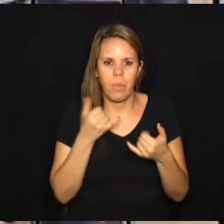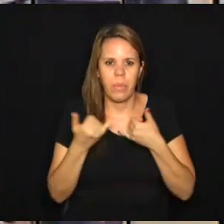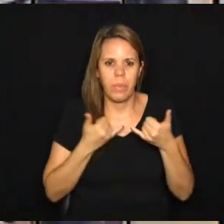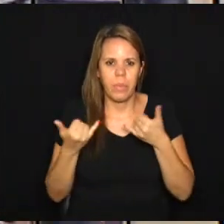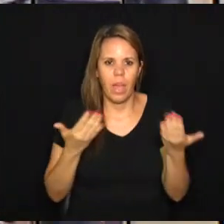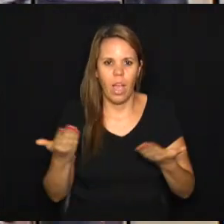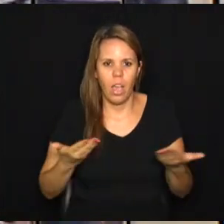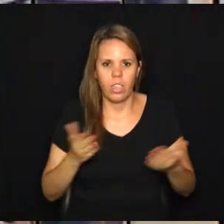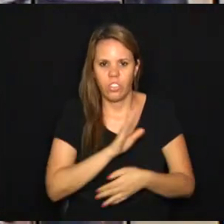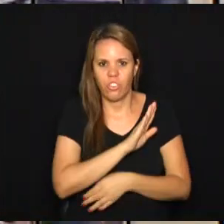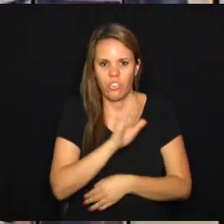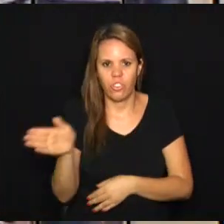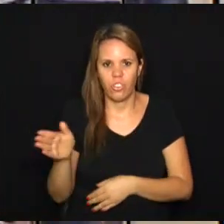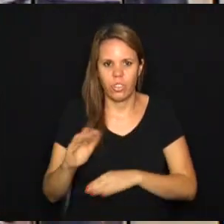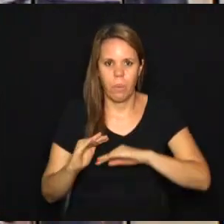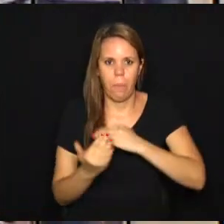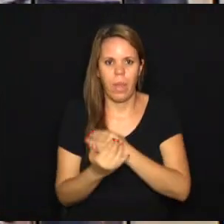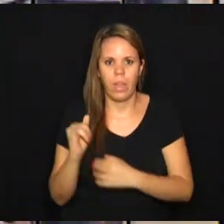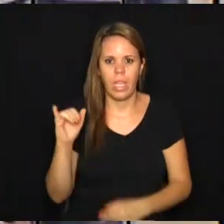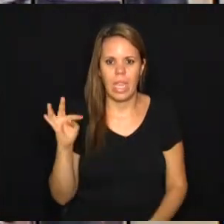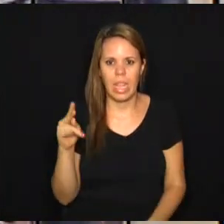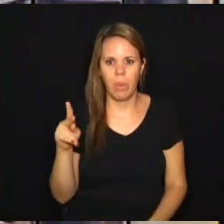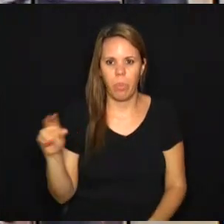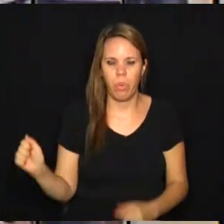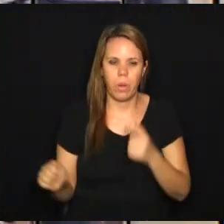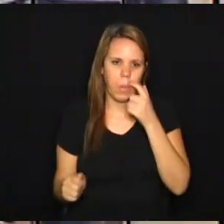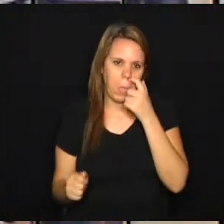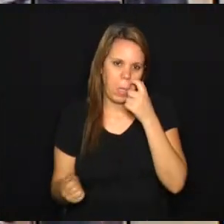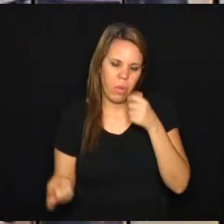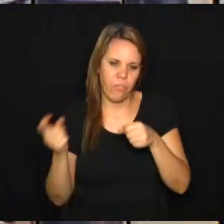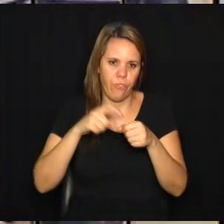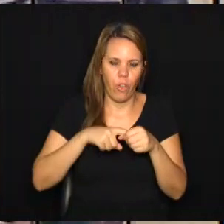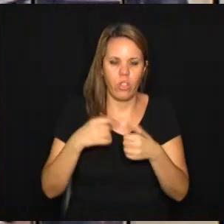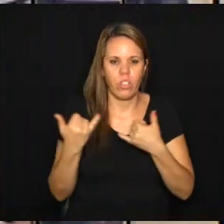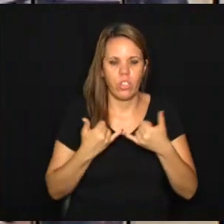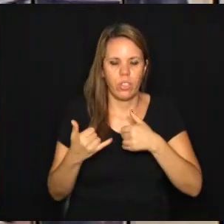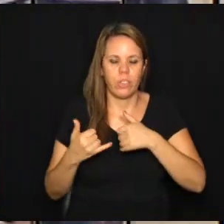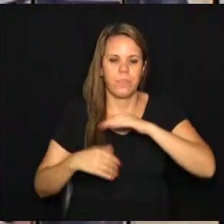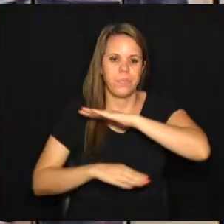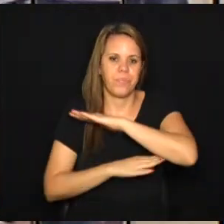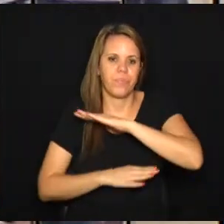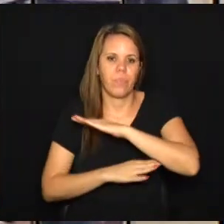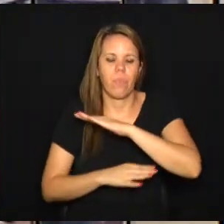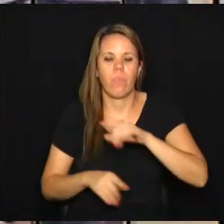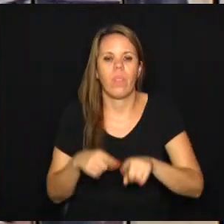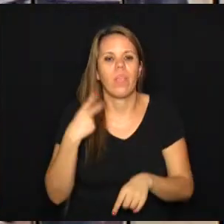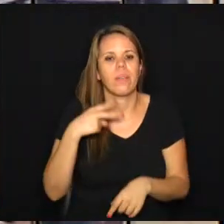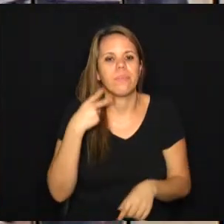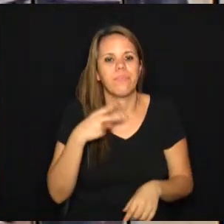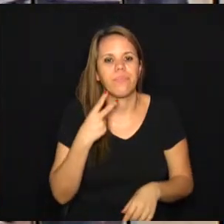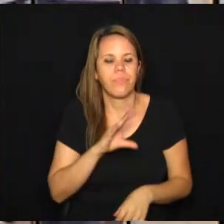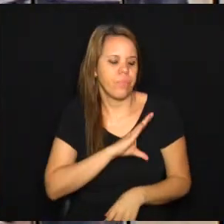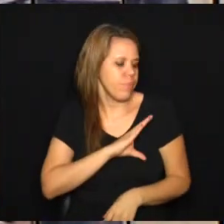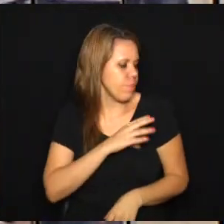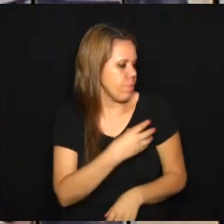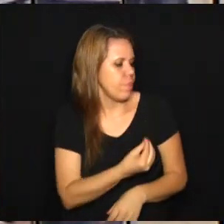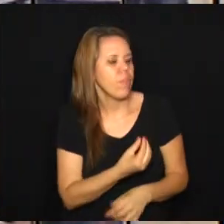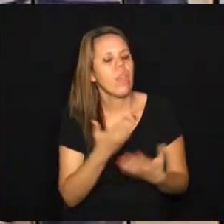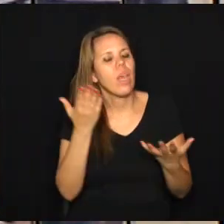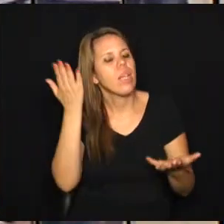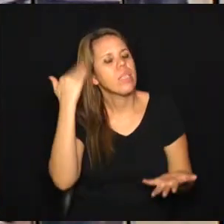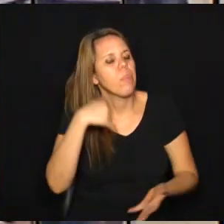agora diretamente da Vila Itapura. Voltando para as informações do Legislativo, o vereador Campos Filho pede